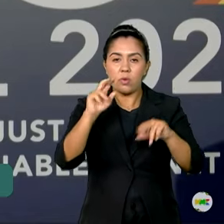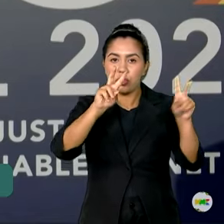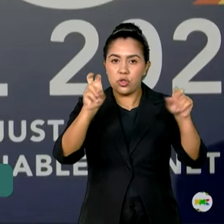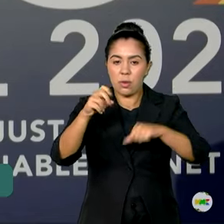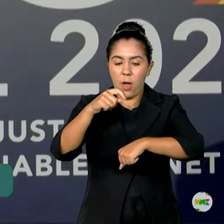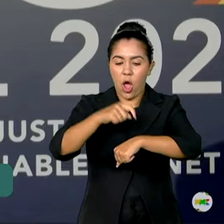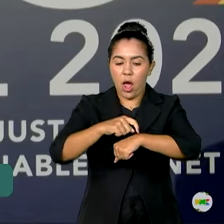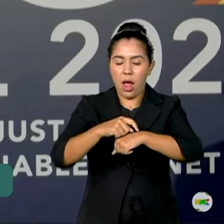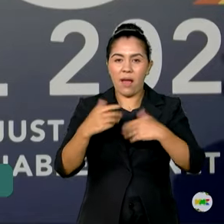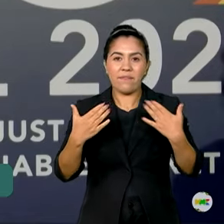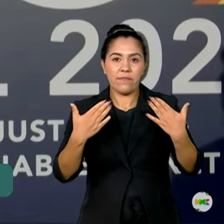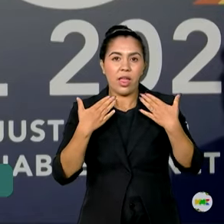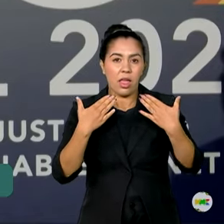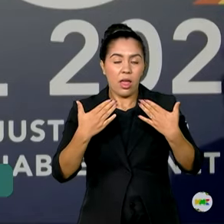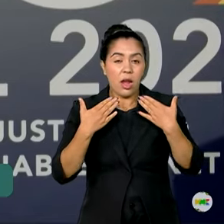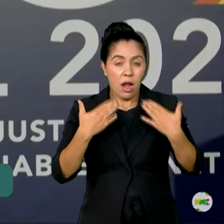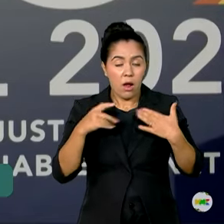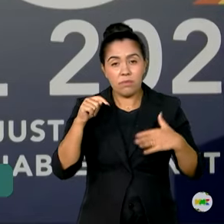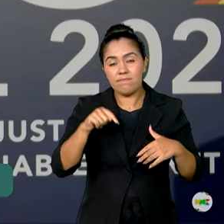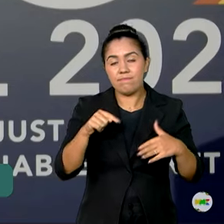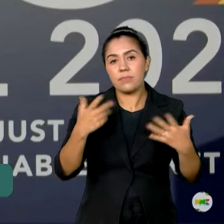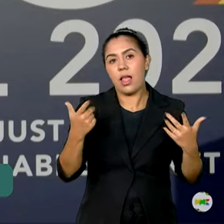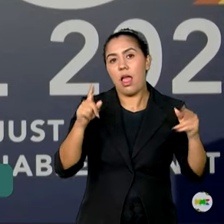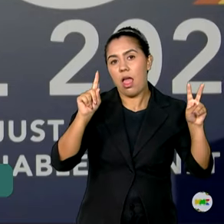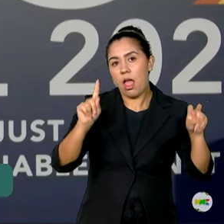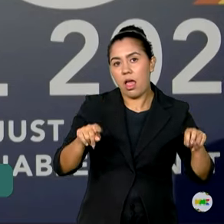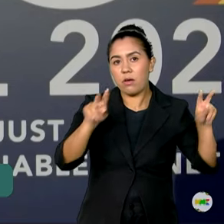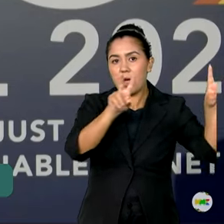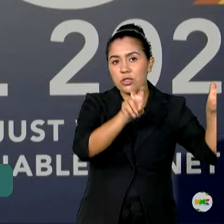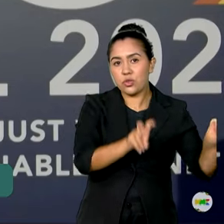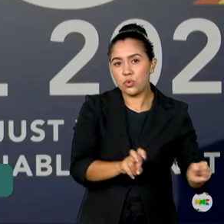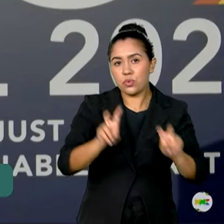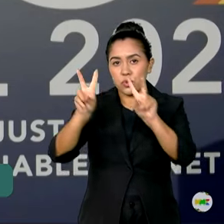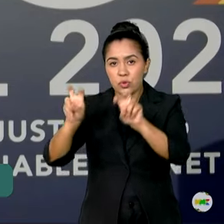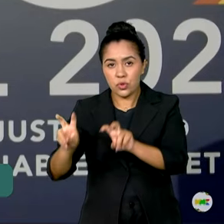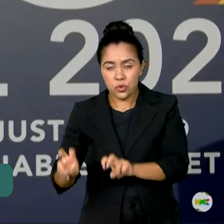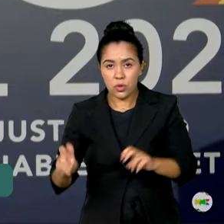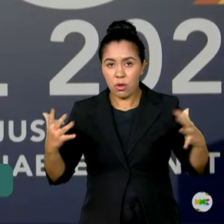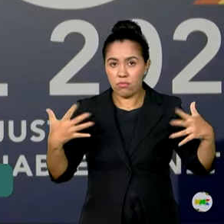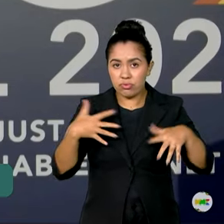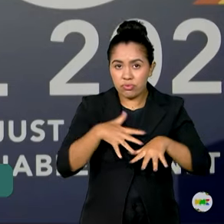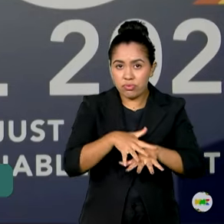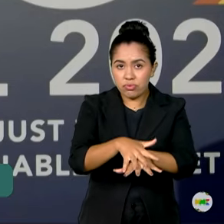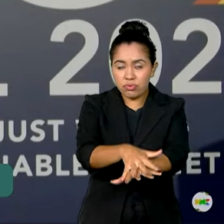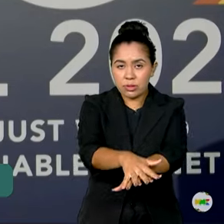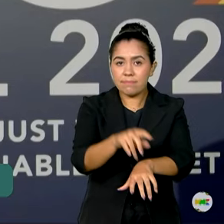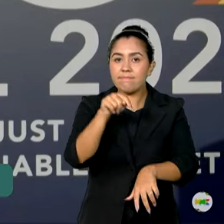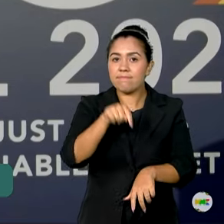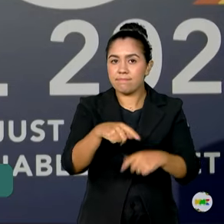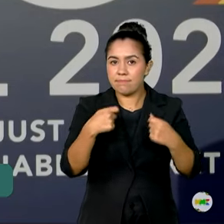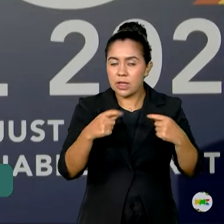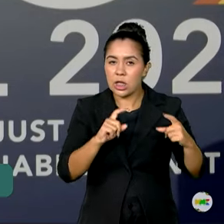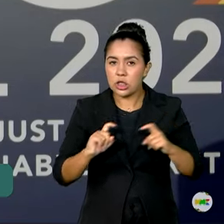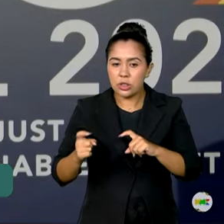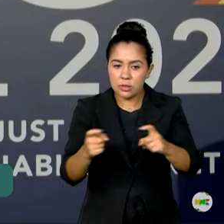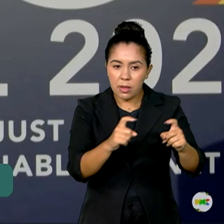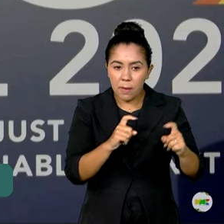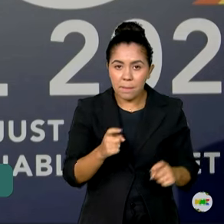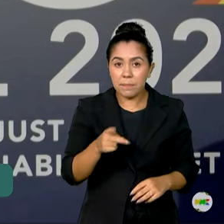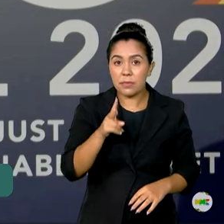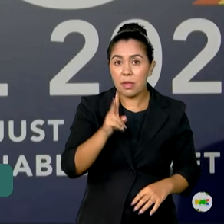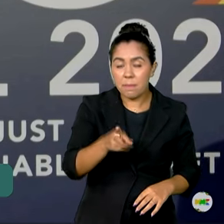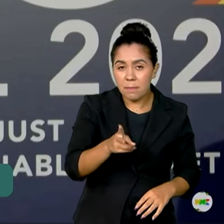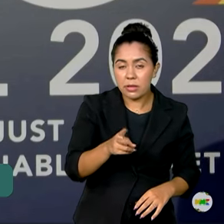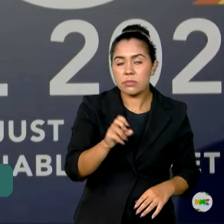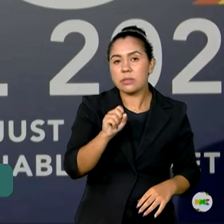transversal e a decisão do ministro e do governo tem que ser com muita responsabilidade, mesmo recebendo uma sinalização